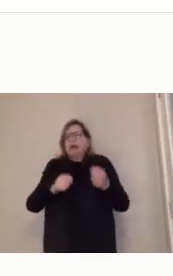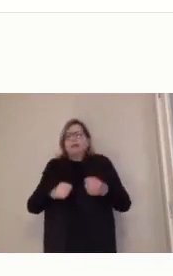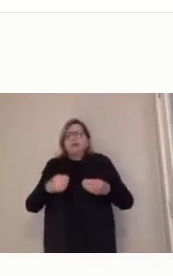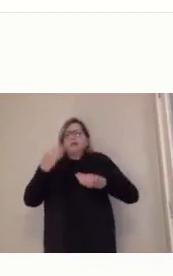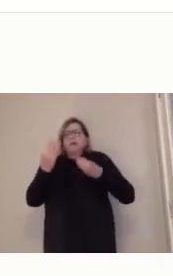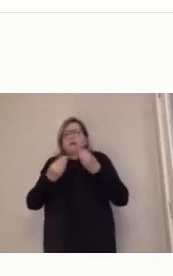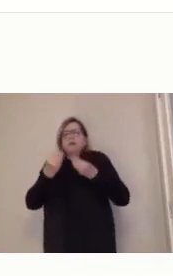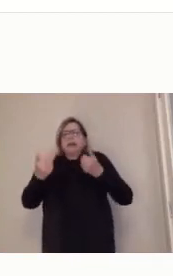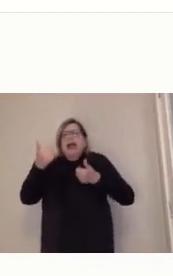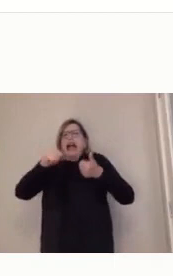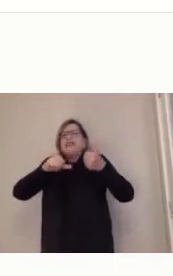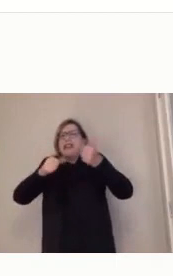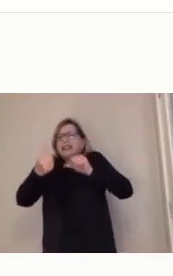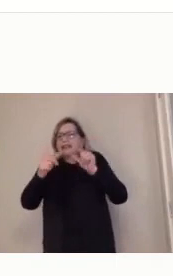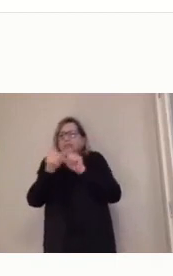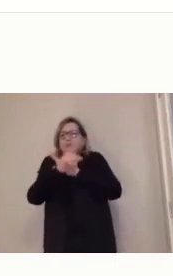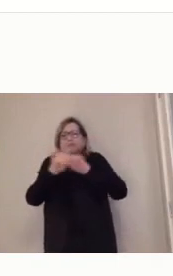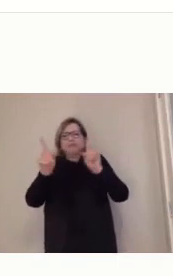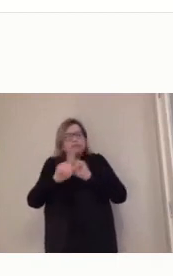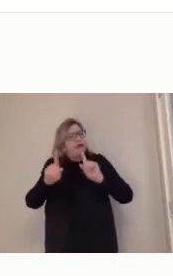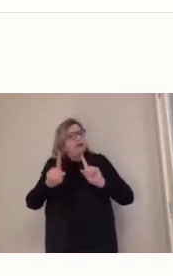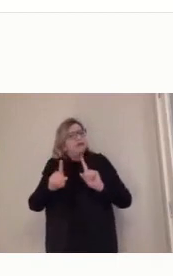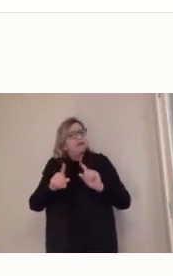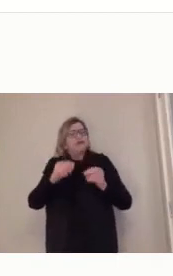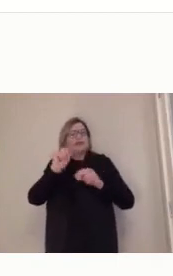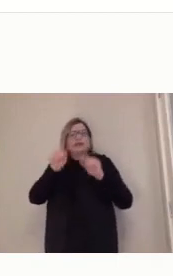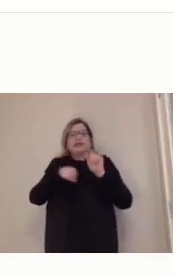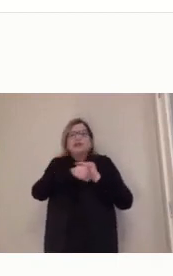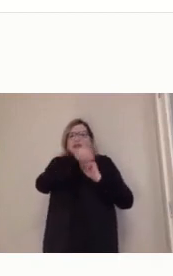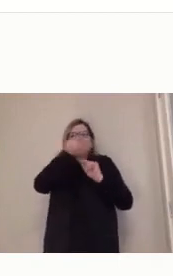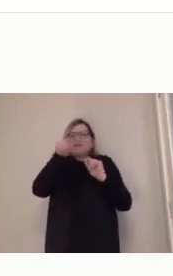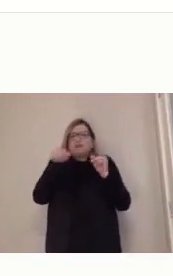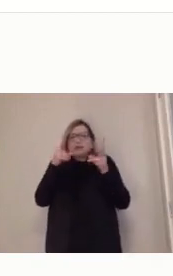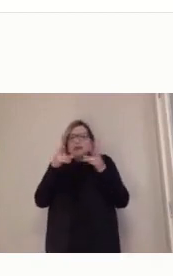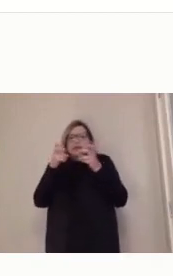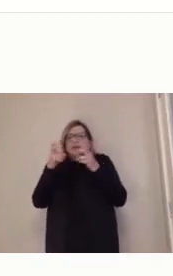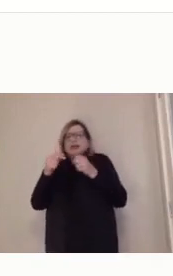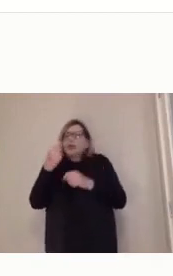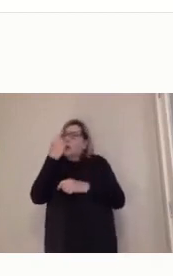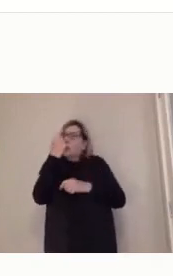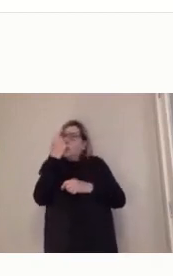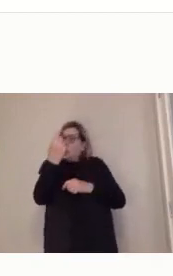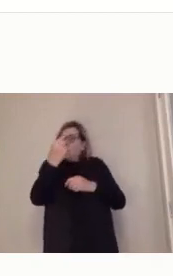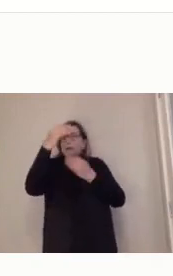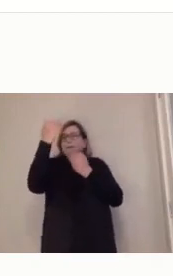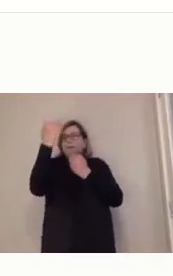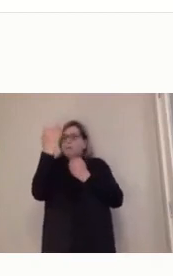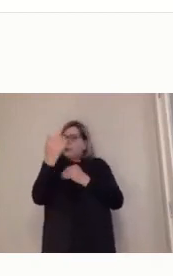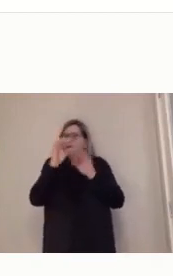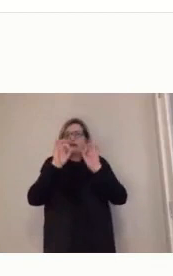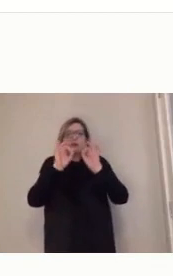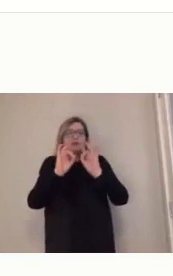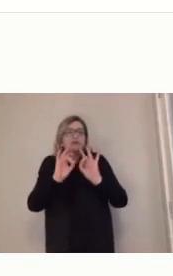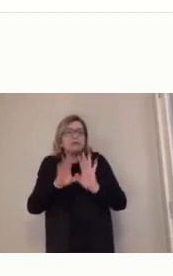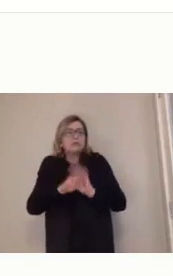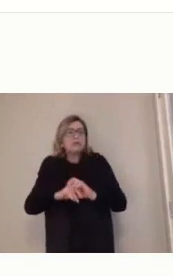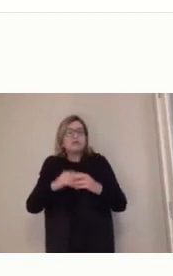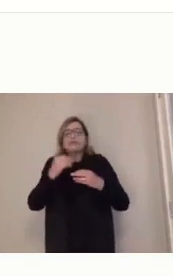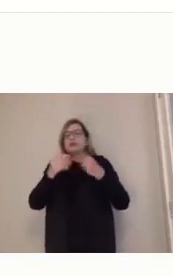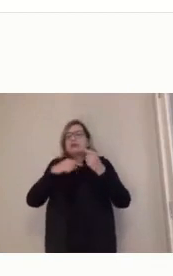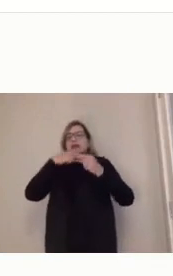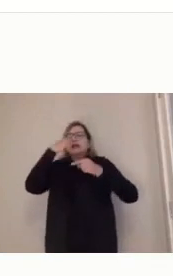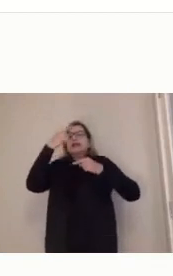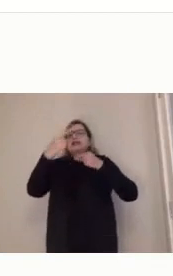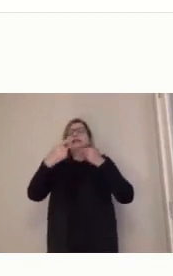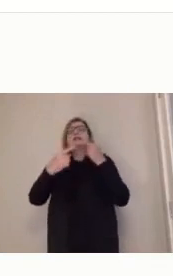em todas as unidades, vocês vão perceber isso, a gente só tem uma única avaliação no final da disciplina, e depois dessa avaliação a gente